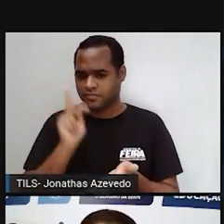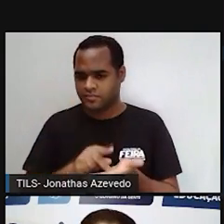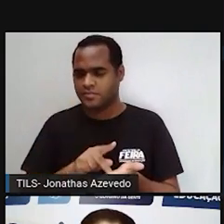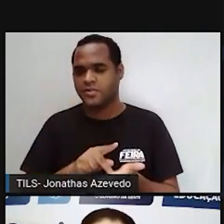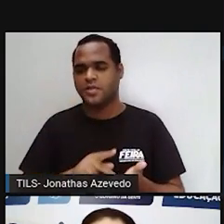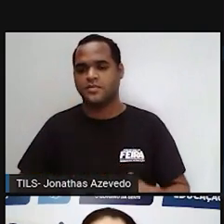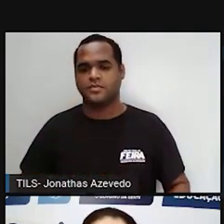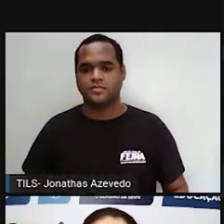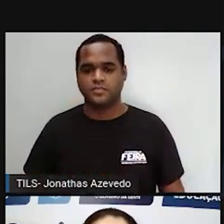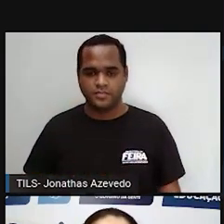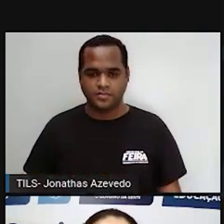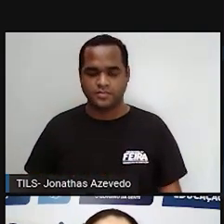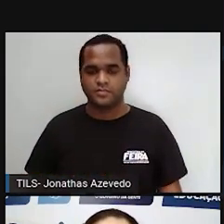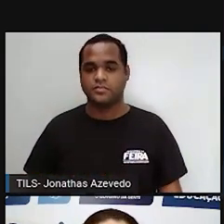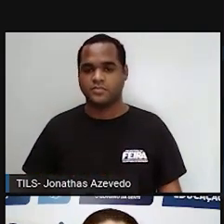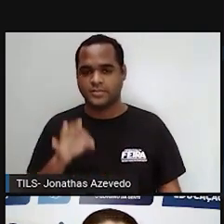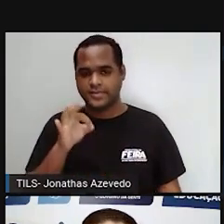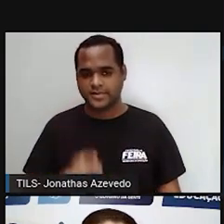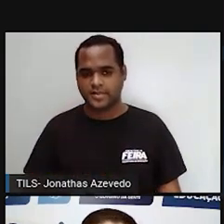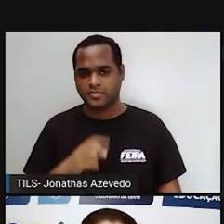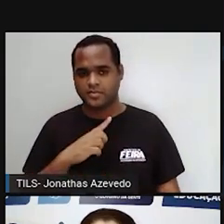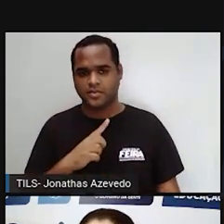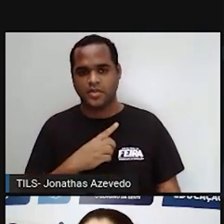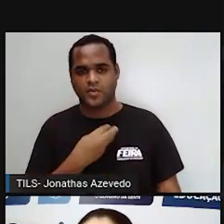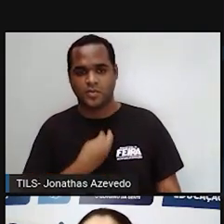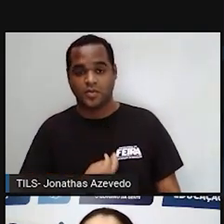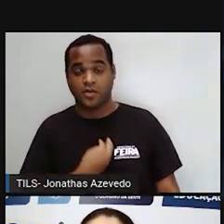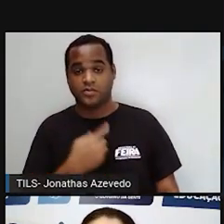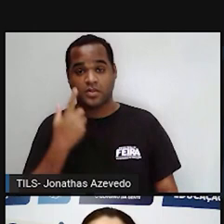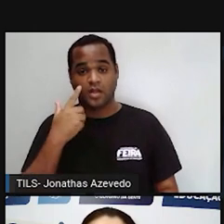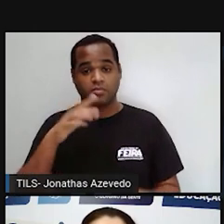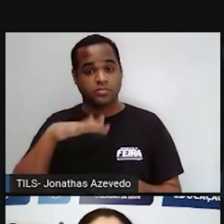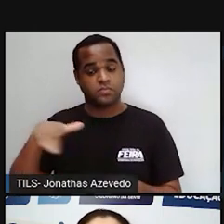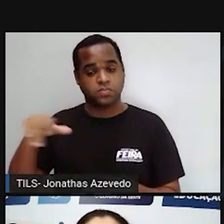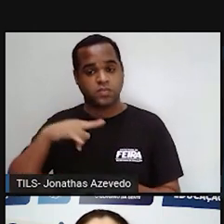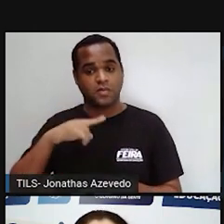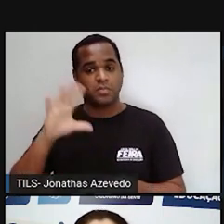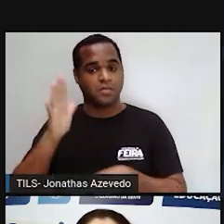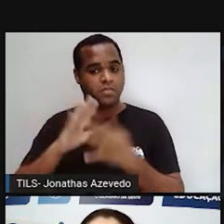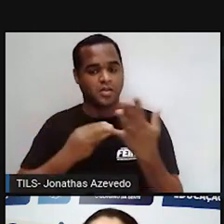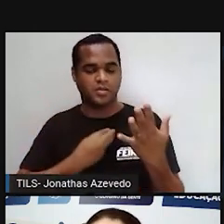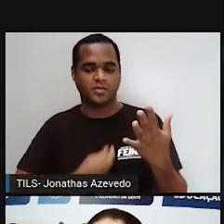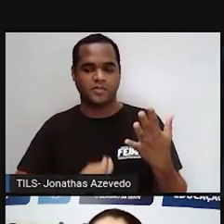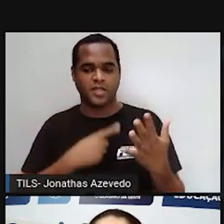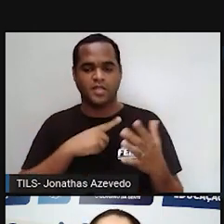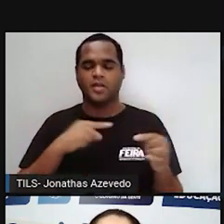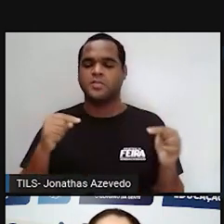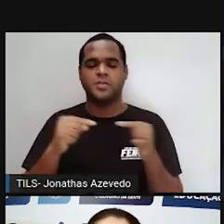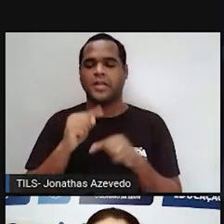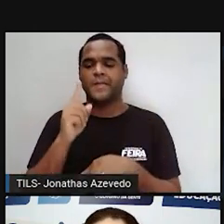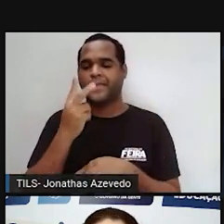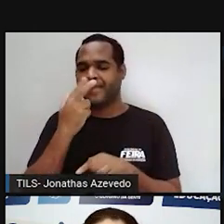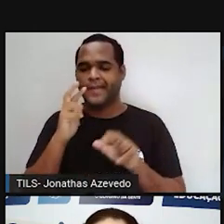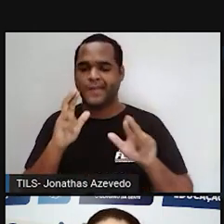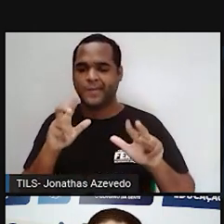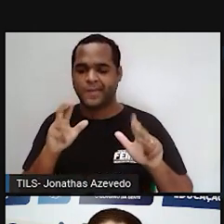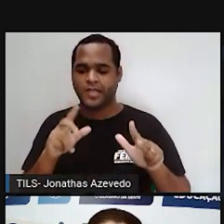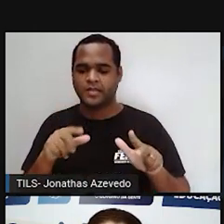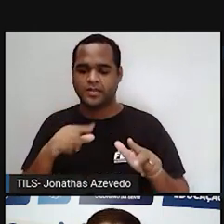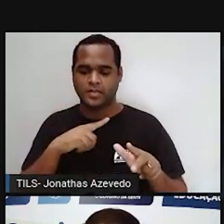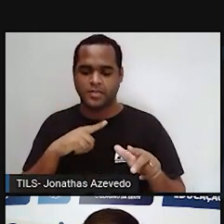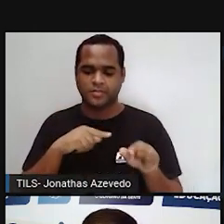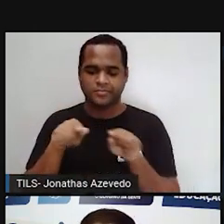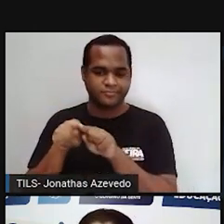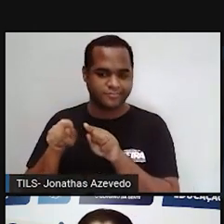verdadeira. É justamente isso que é o fator abiótico. São aquelas coisas que não são vivas, mas que fazem parte ali do ambiente também, do ambiente